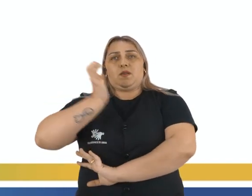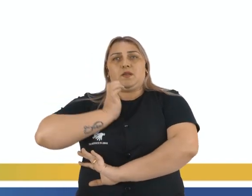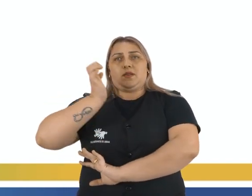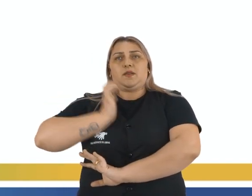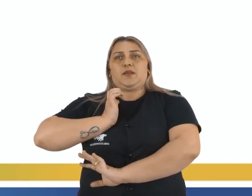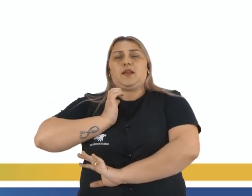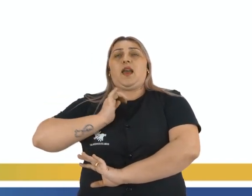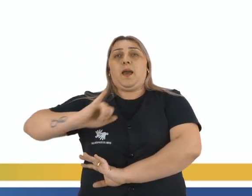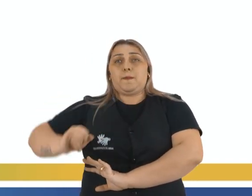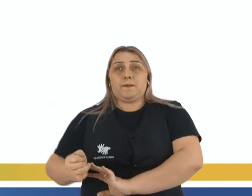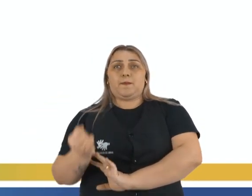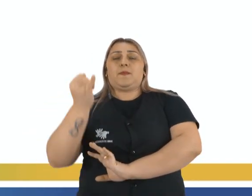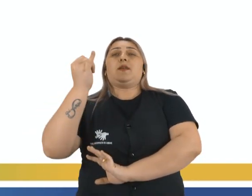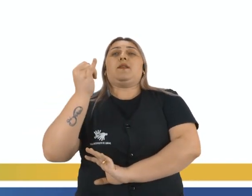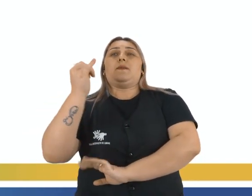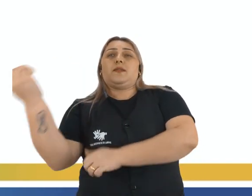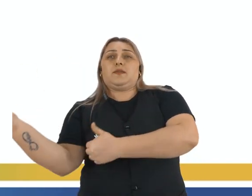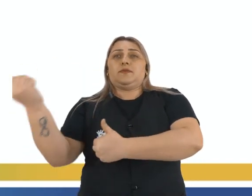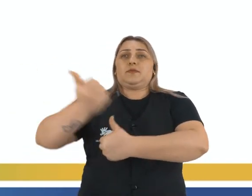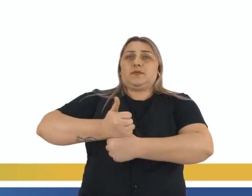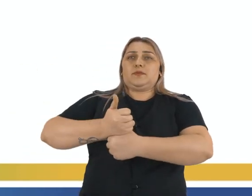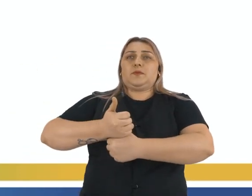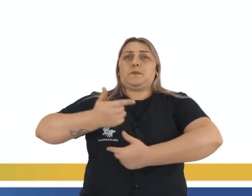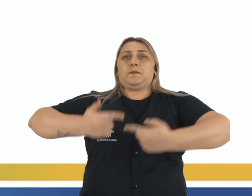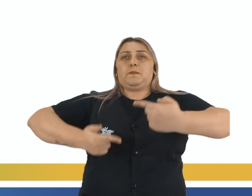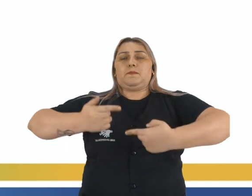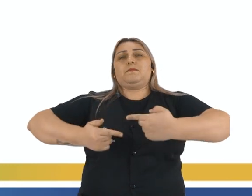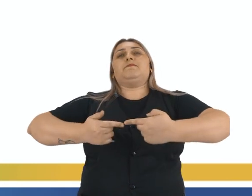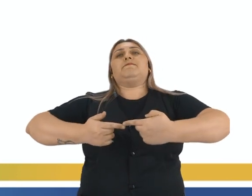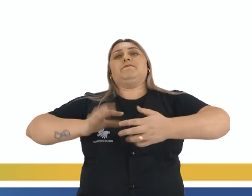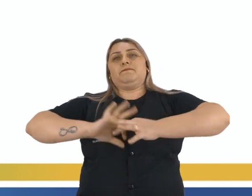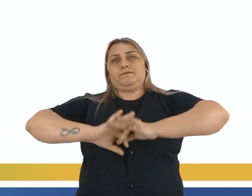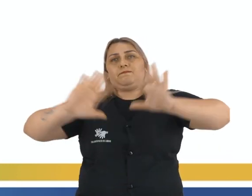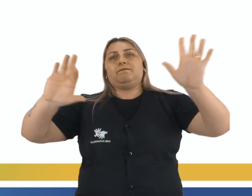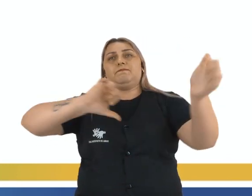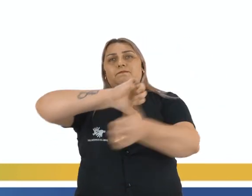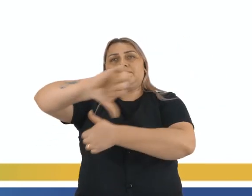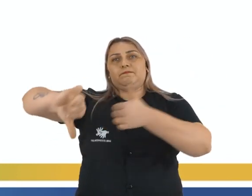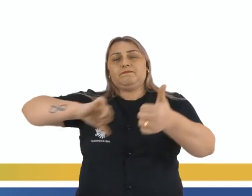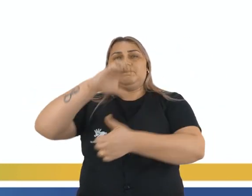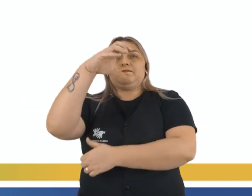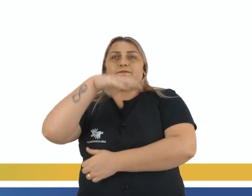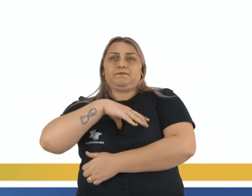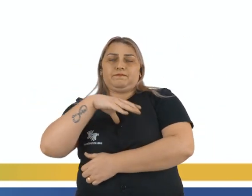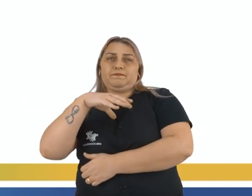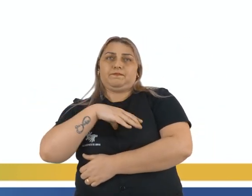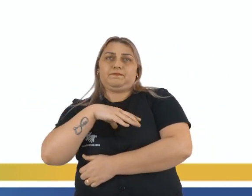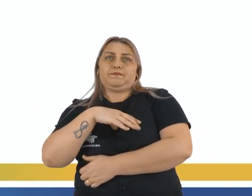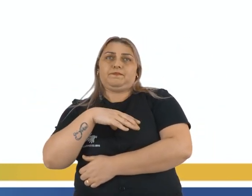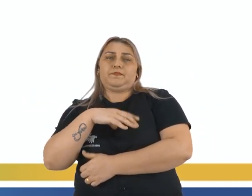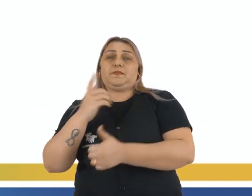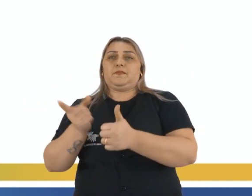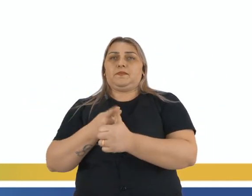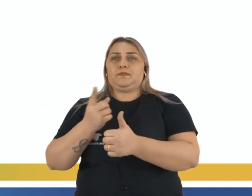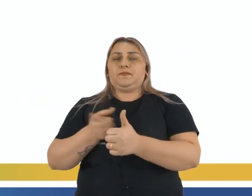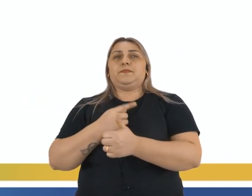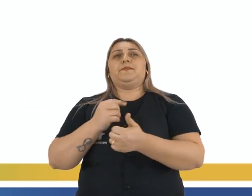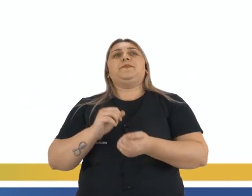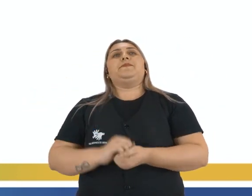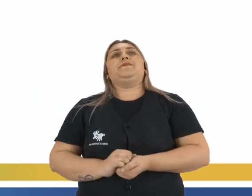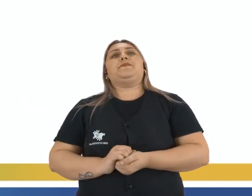ascenderem no poder político e se tornarem, né, independentes da sua metrópole, era o primeiro passo.